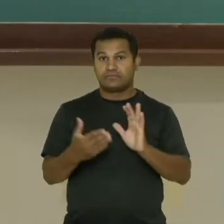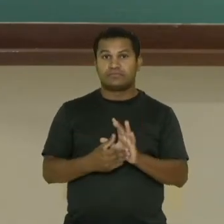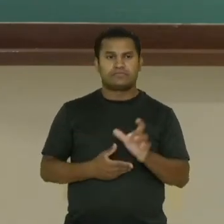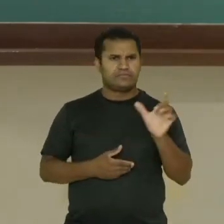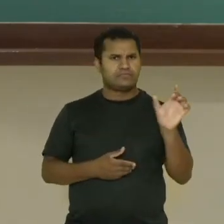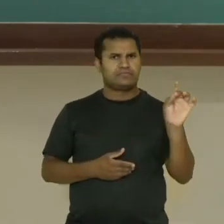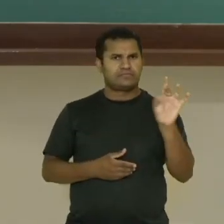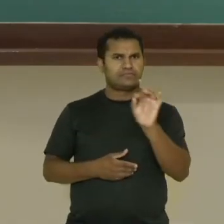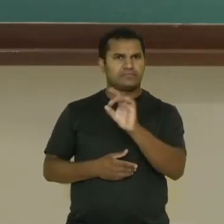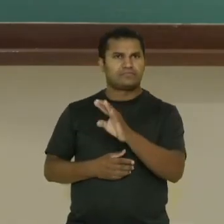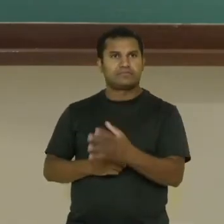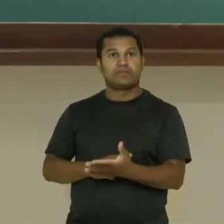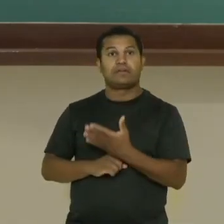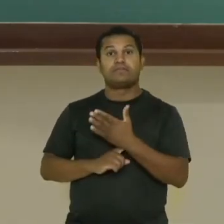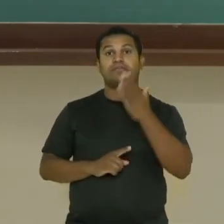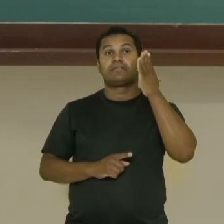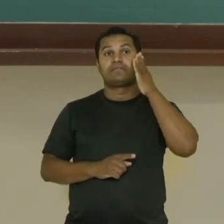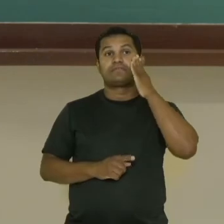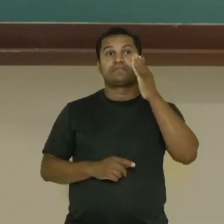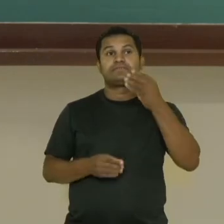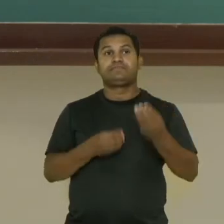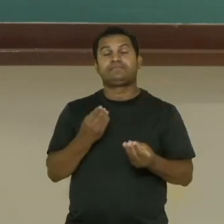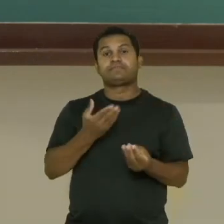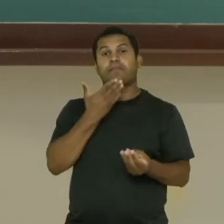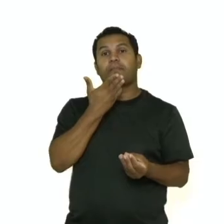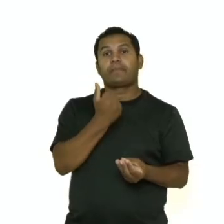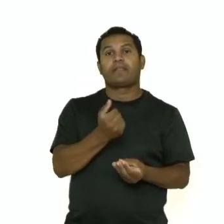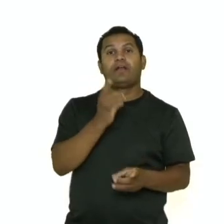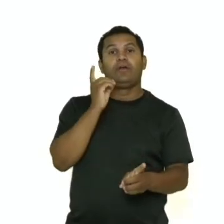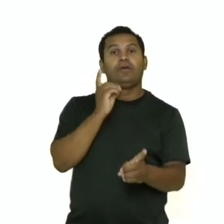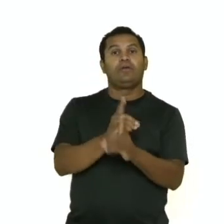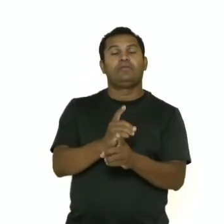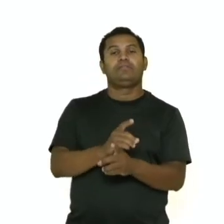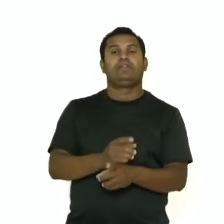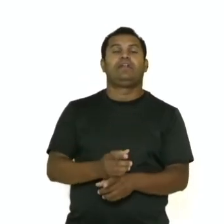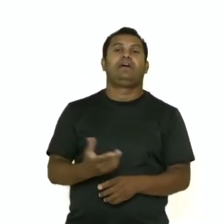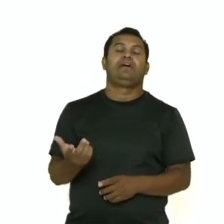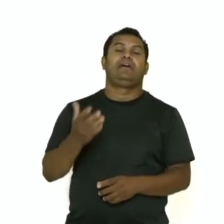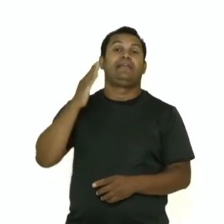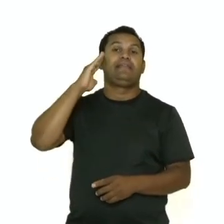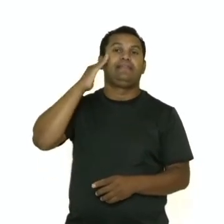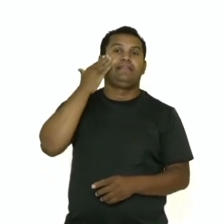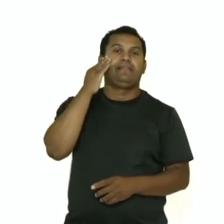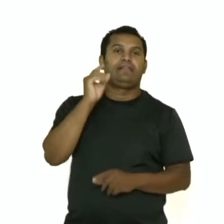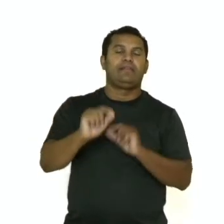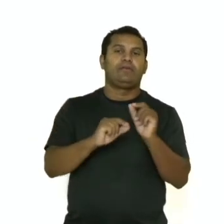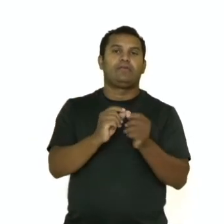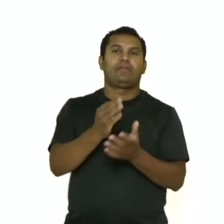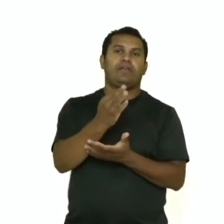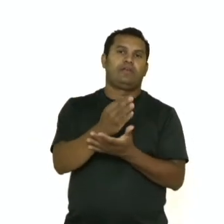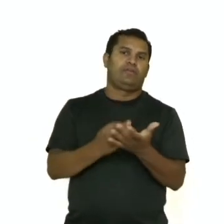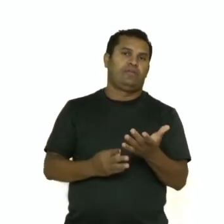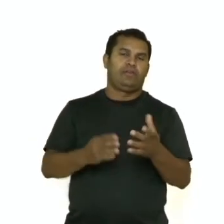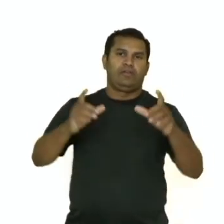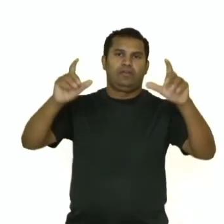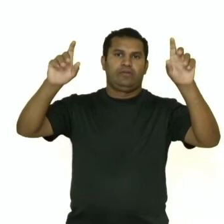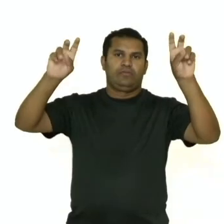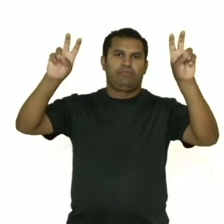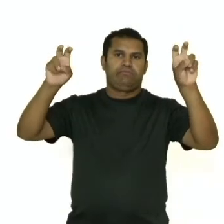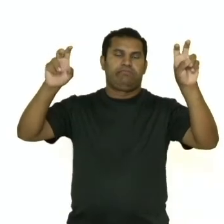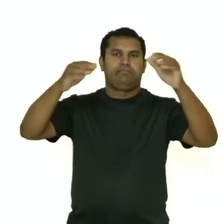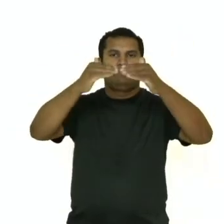lead. E o corpo da reportagem caracteriza-se pelo desenvolvimento em si, apontando todos os pontos